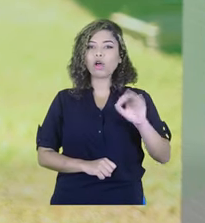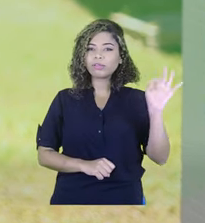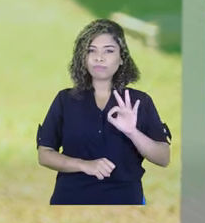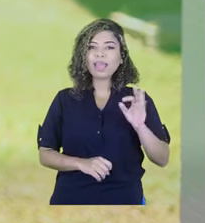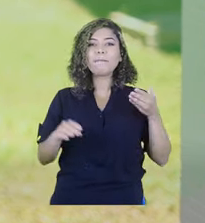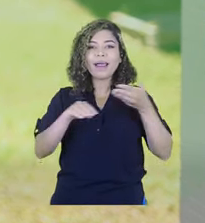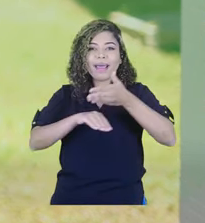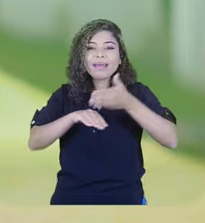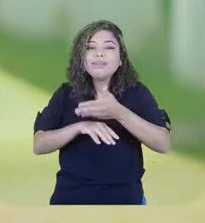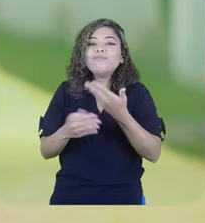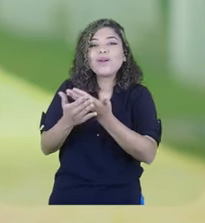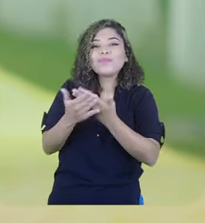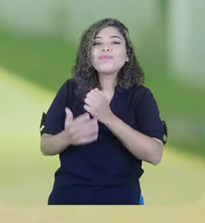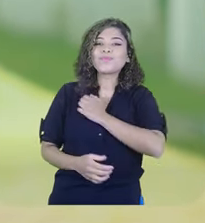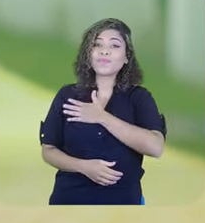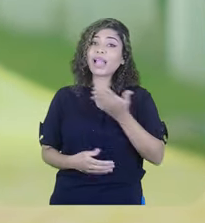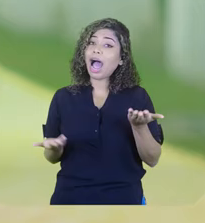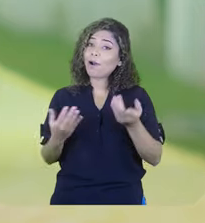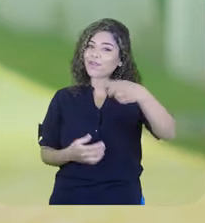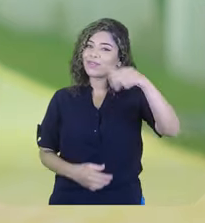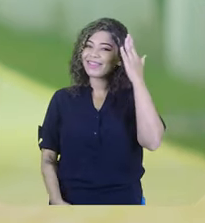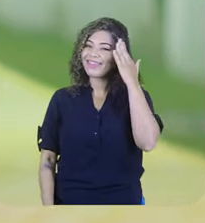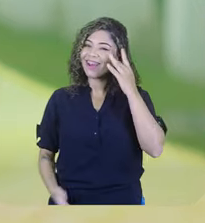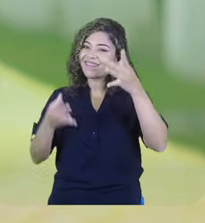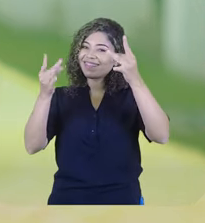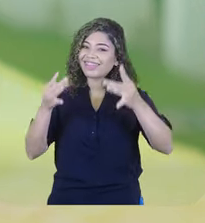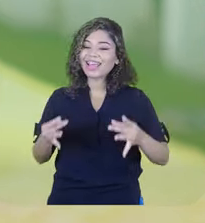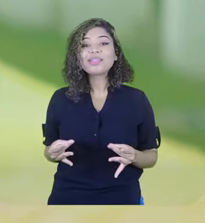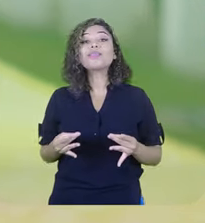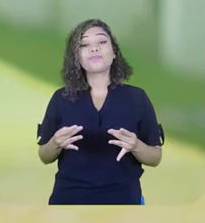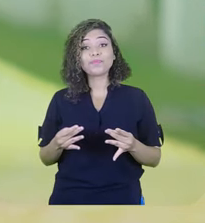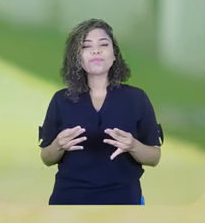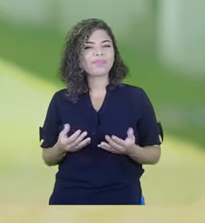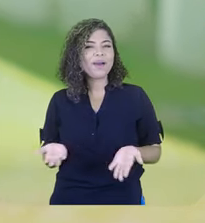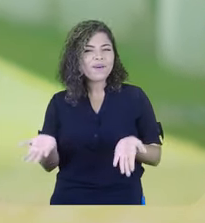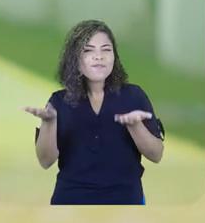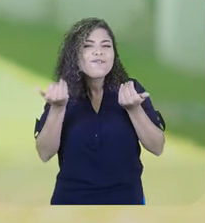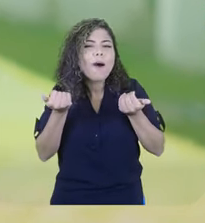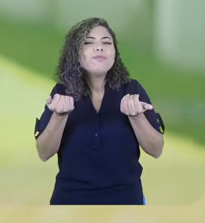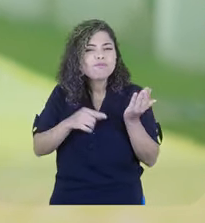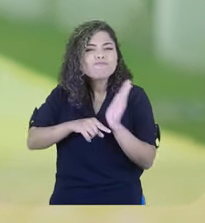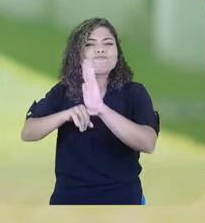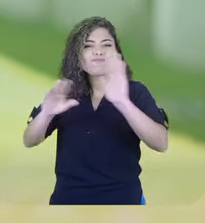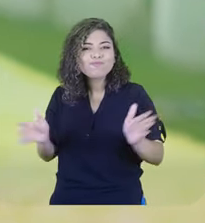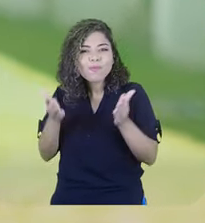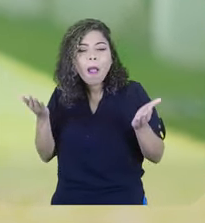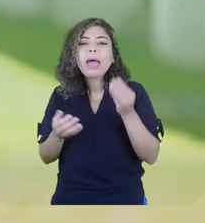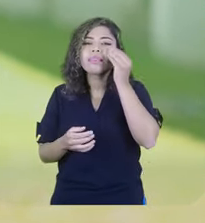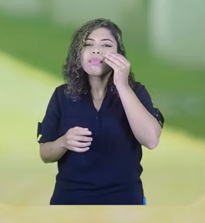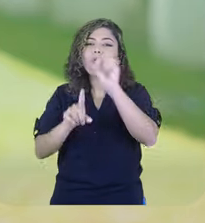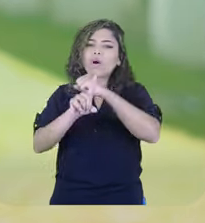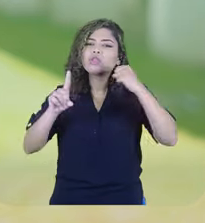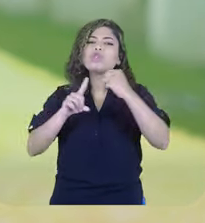processos de ingresso estudantil. Agora que você ficou por dentro do que são ações afirmativas, vamos colaborar para